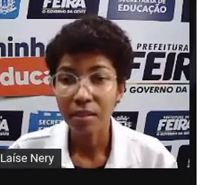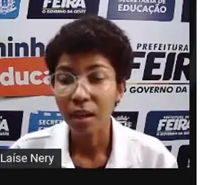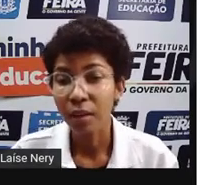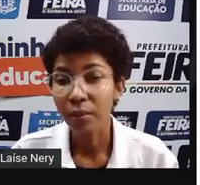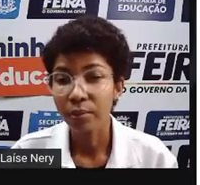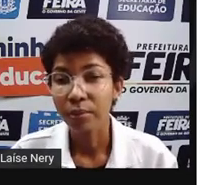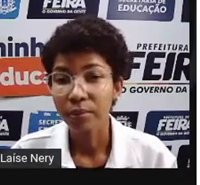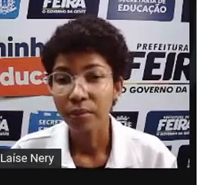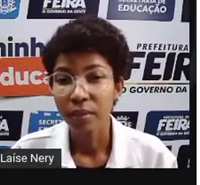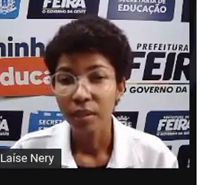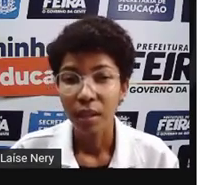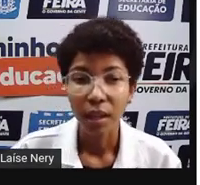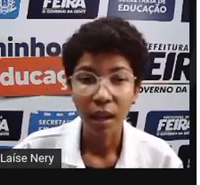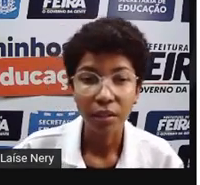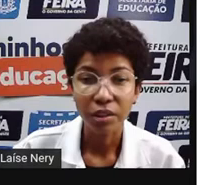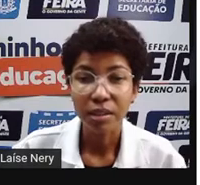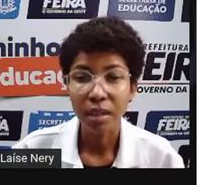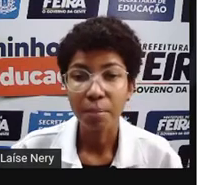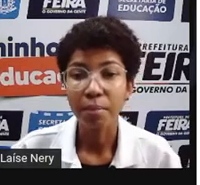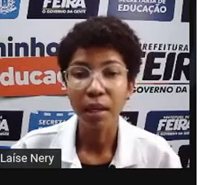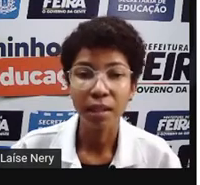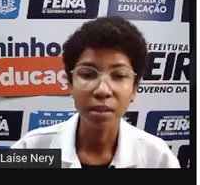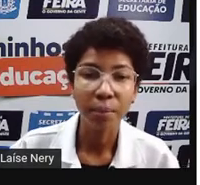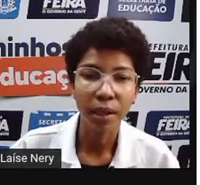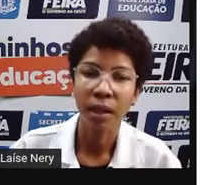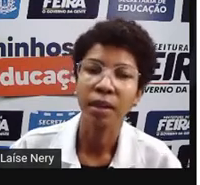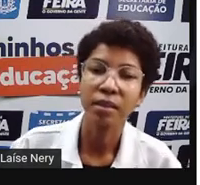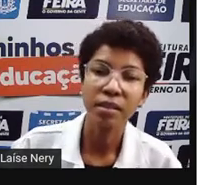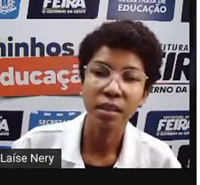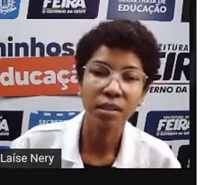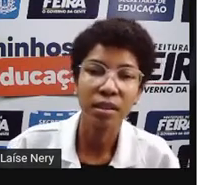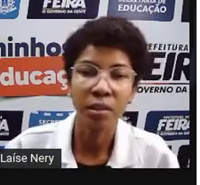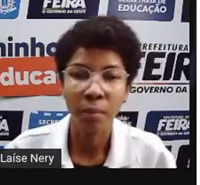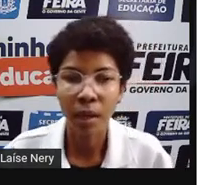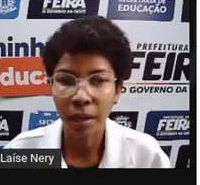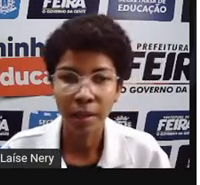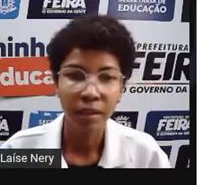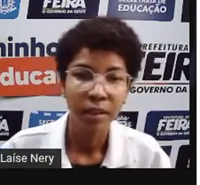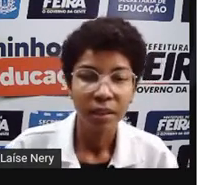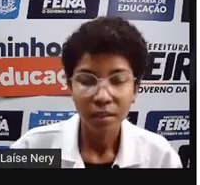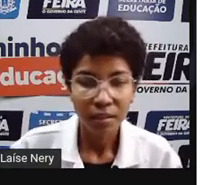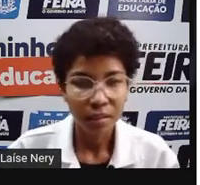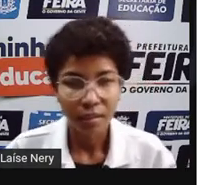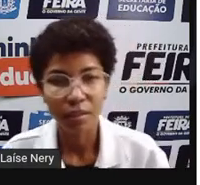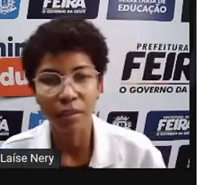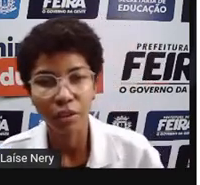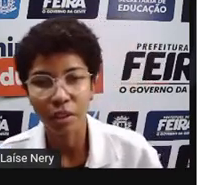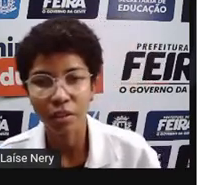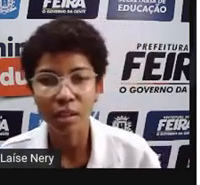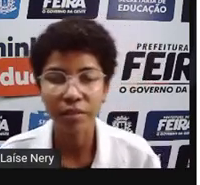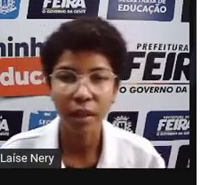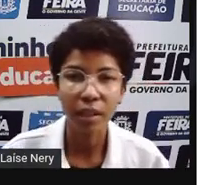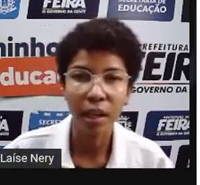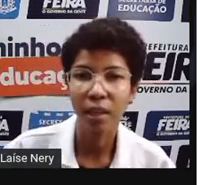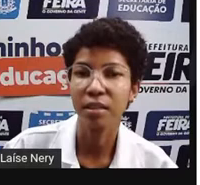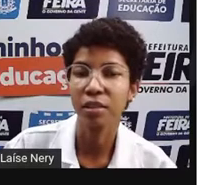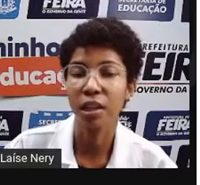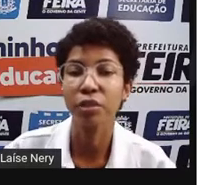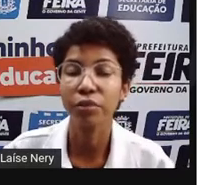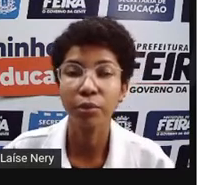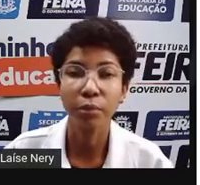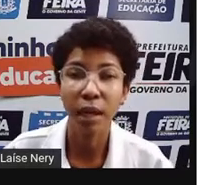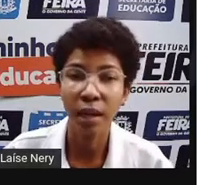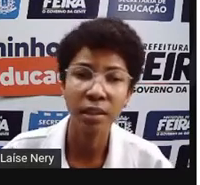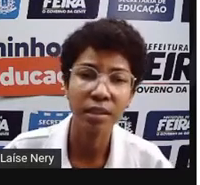É necessário, é a arte de saber esperar, sem desanimar, diante das fraquezas,